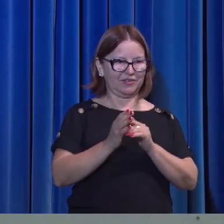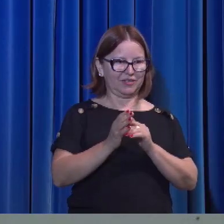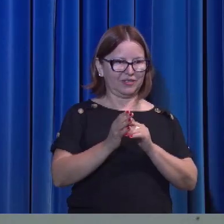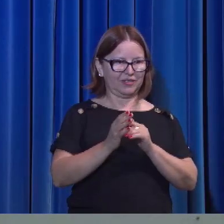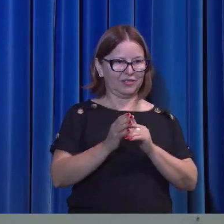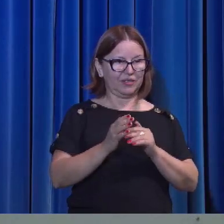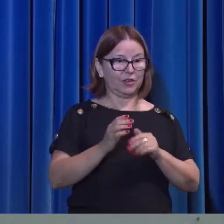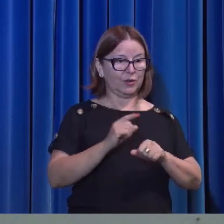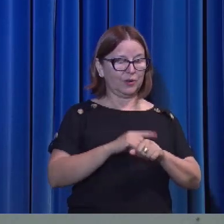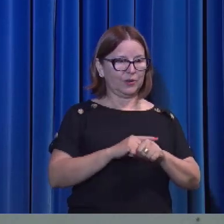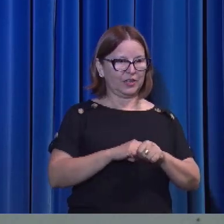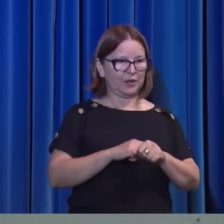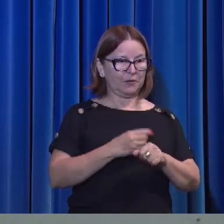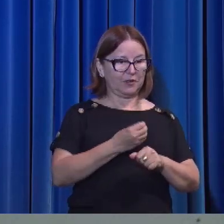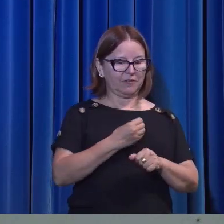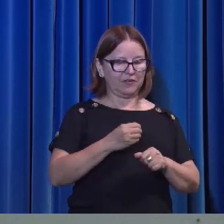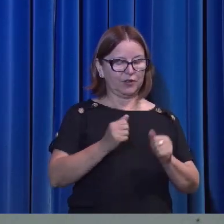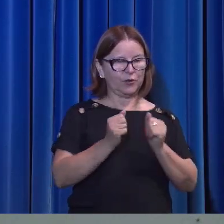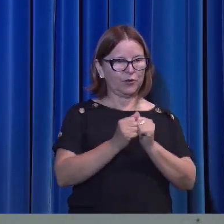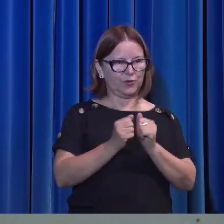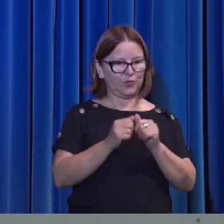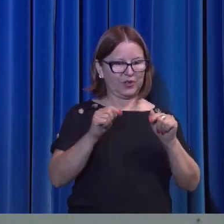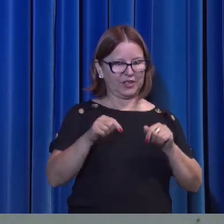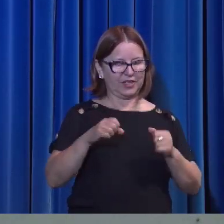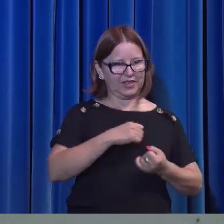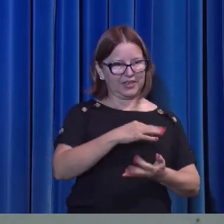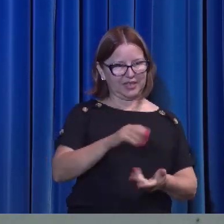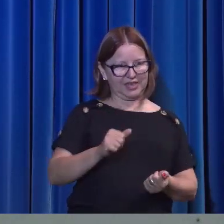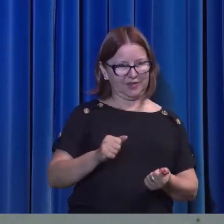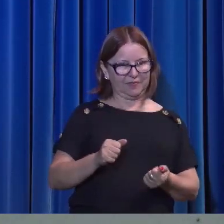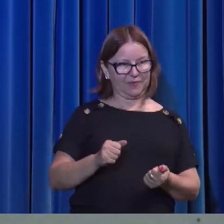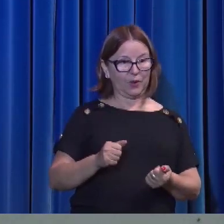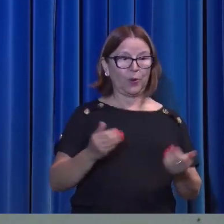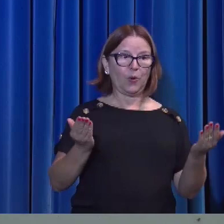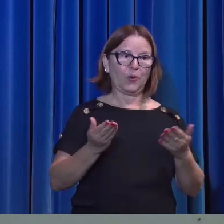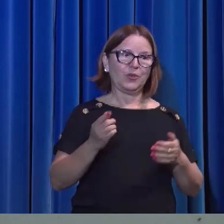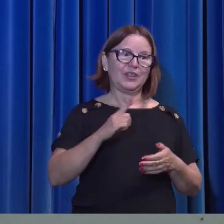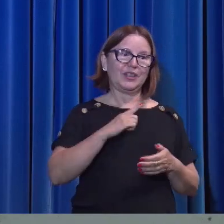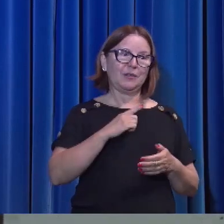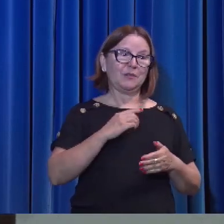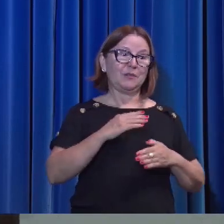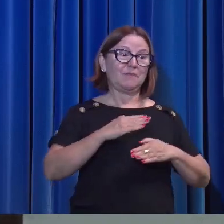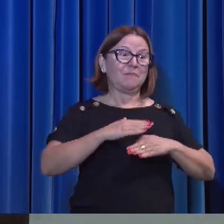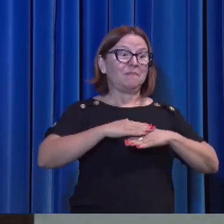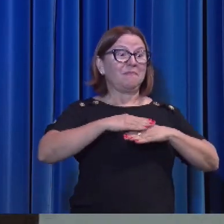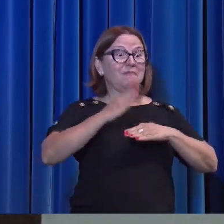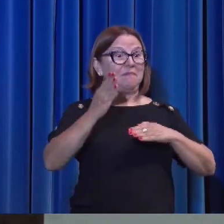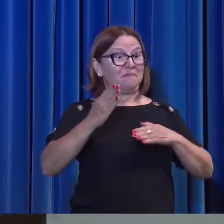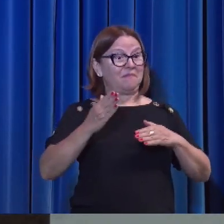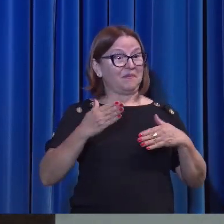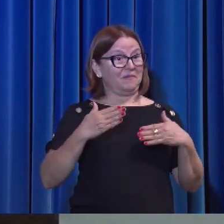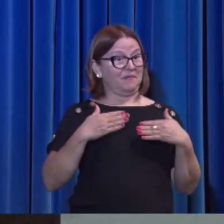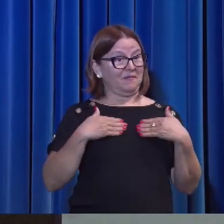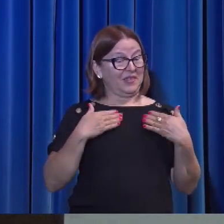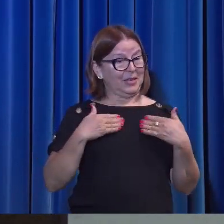Hoje nós temos mais privilégios do que João, Tiago, Pedro.